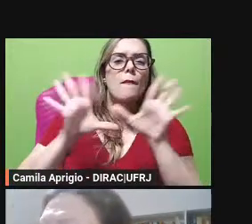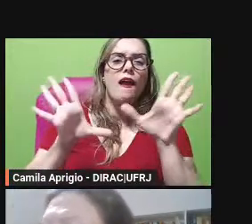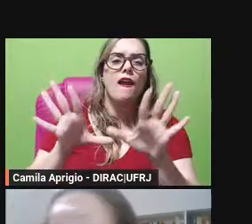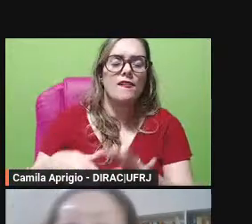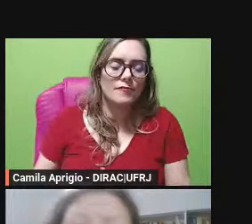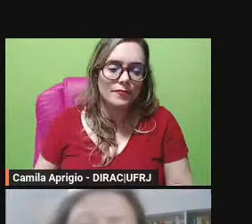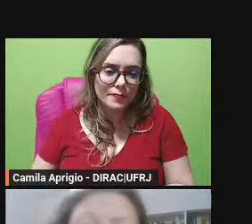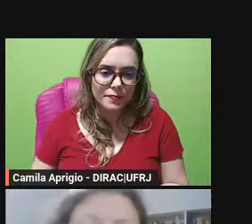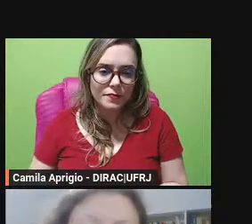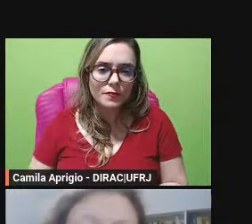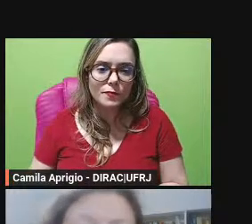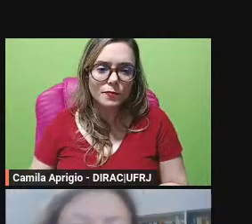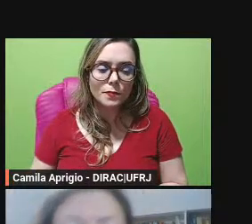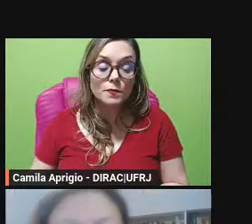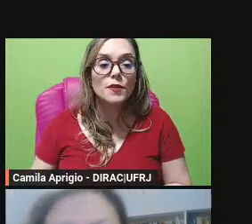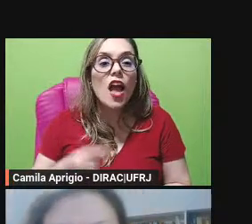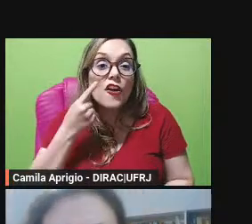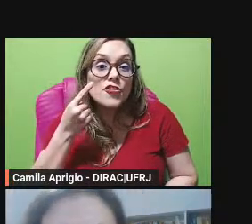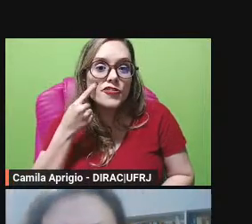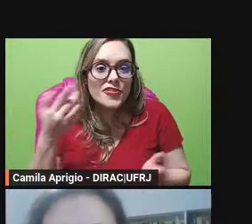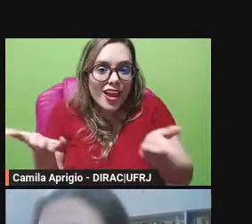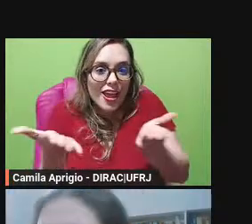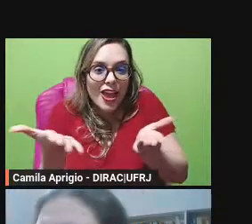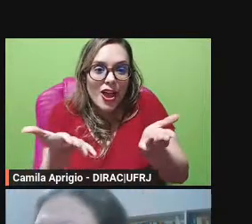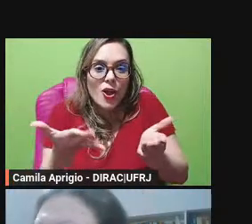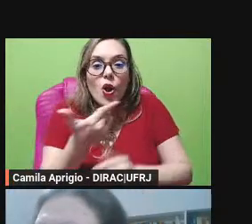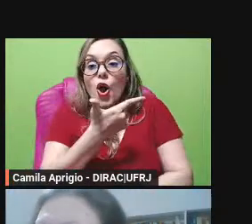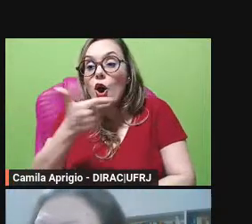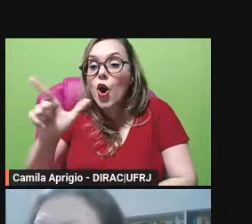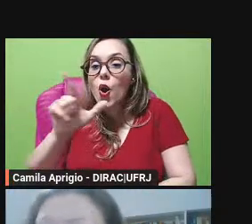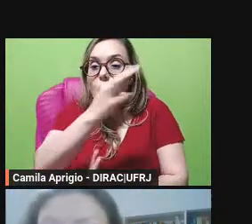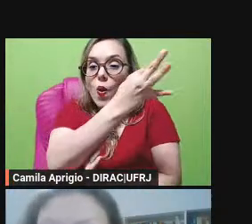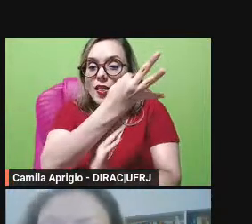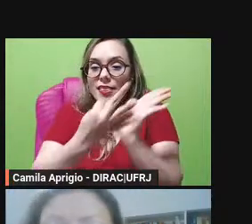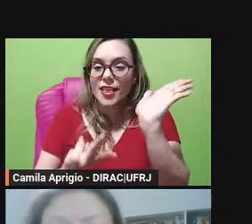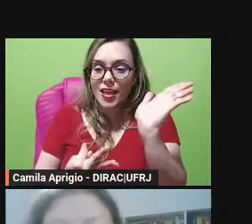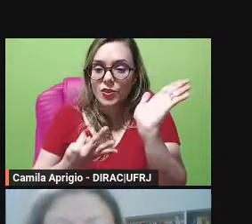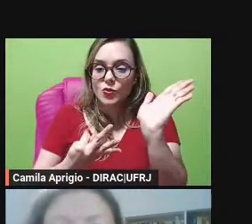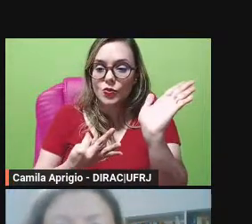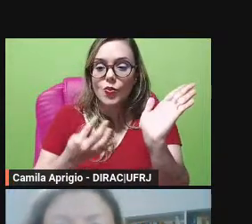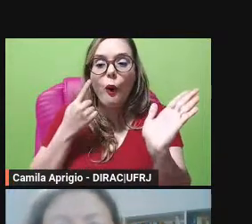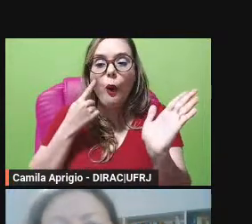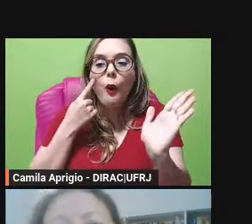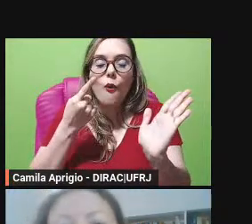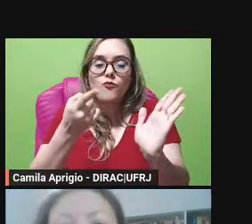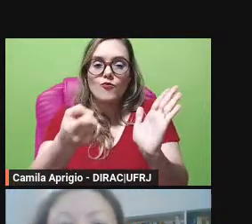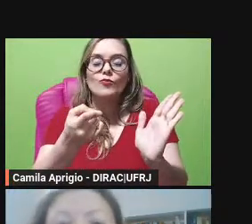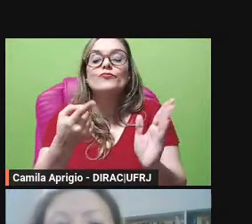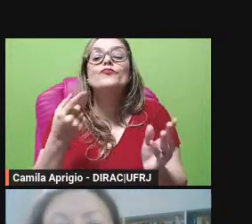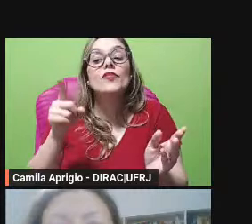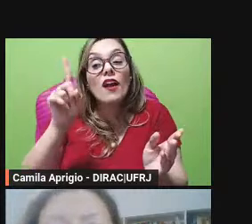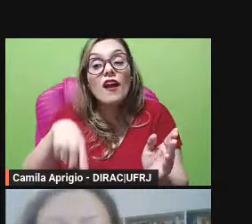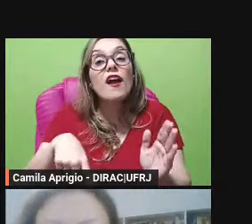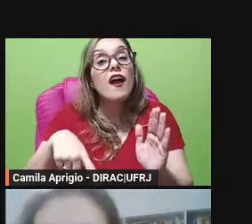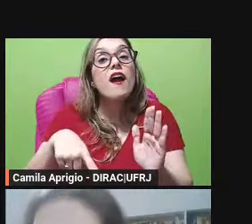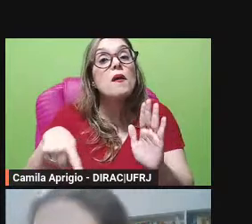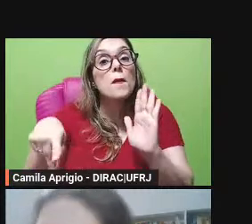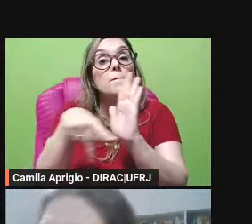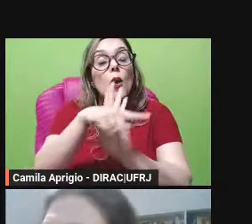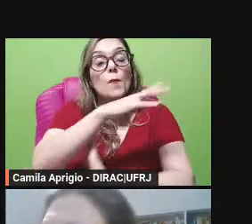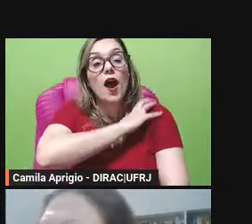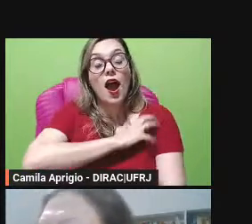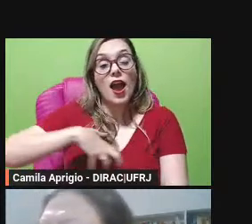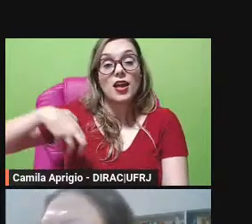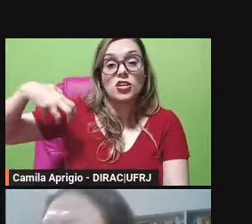vamos ver agora então outro texto apresentado pelo próprio Aristóteles como exemplo de fábula